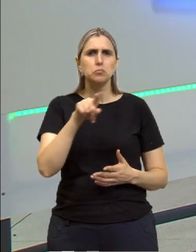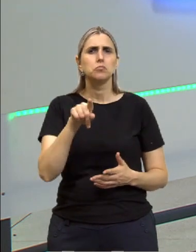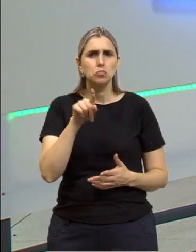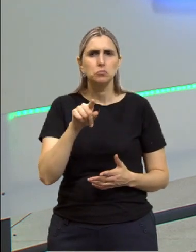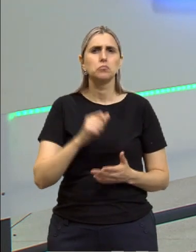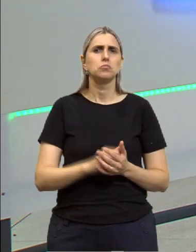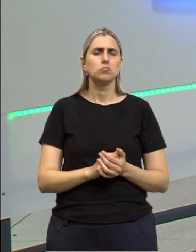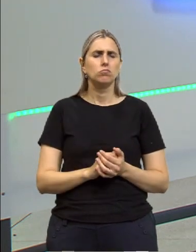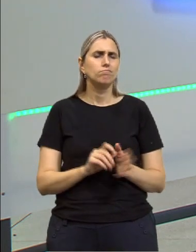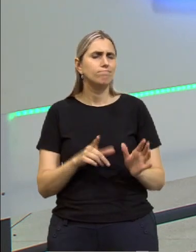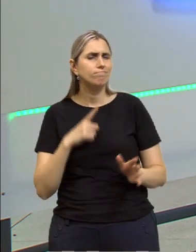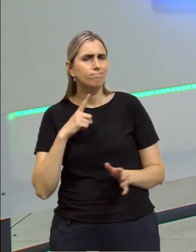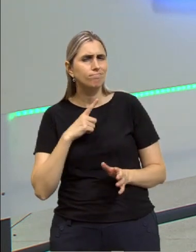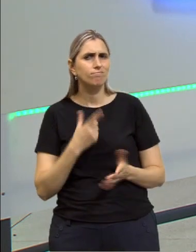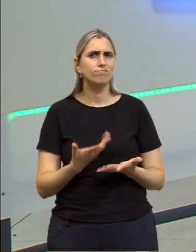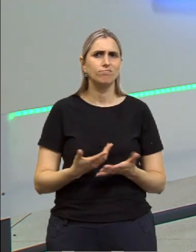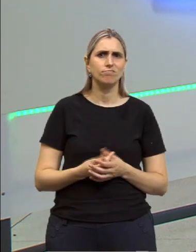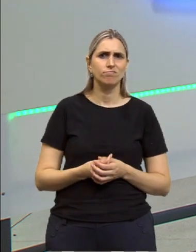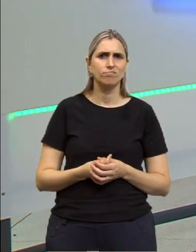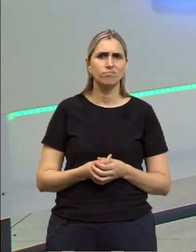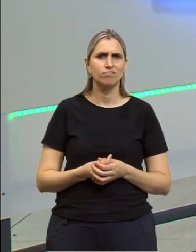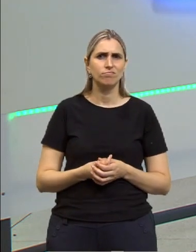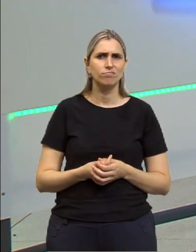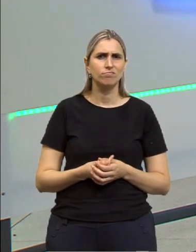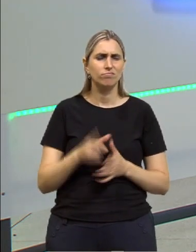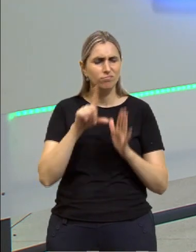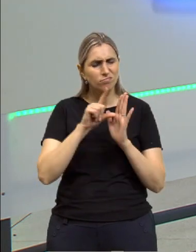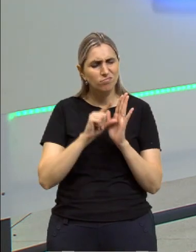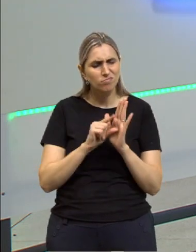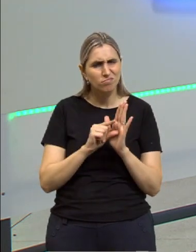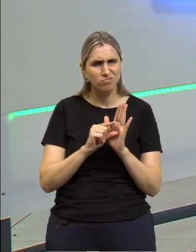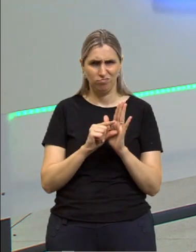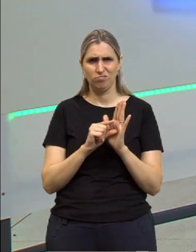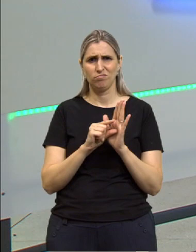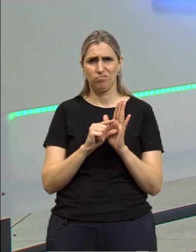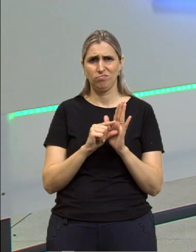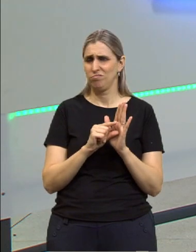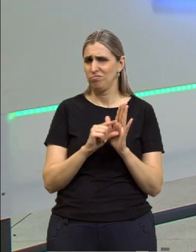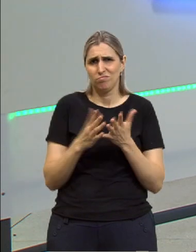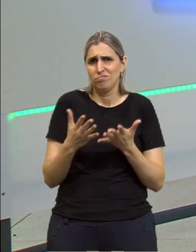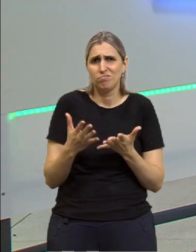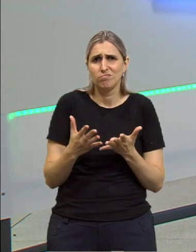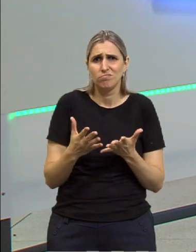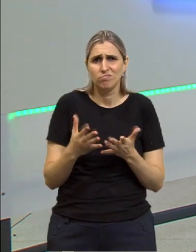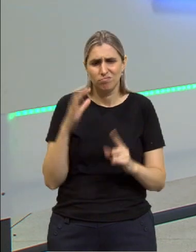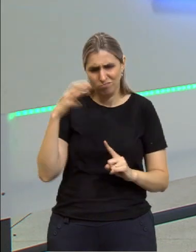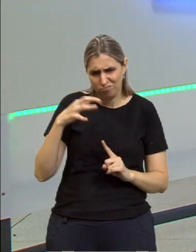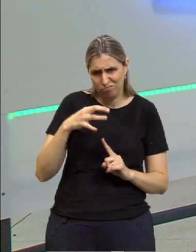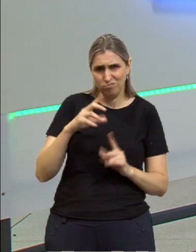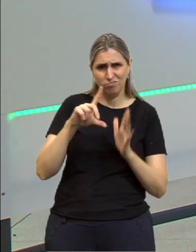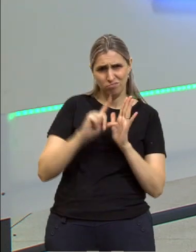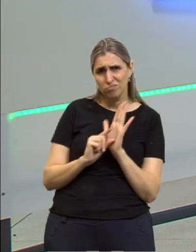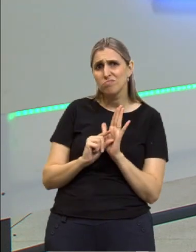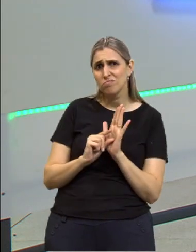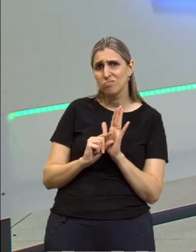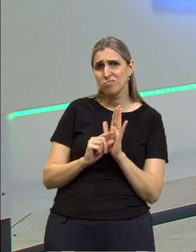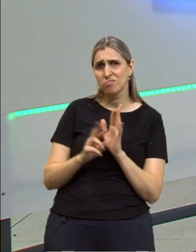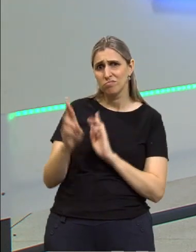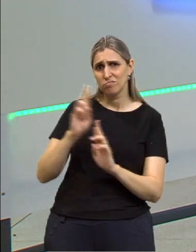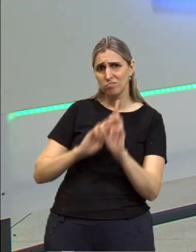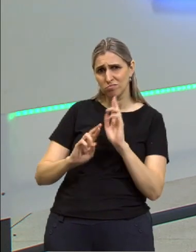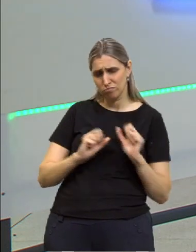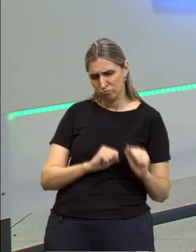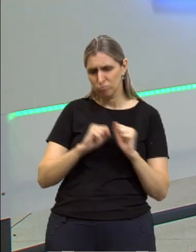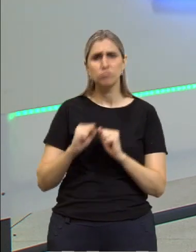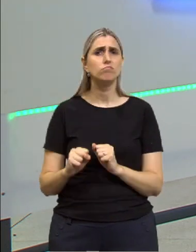acabe, sei lá, ficando pequeno, então você acaba se diminuindo diante da sua